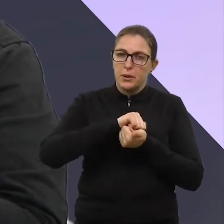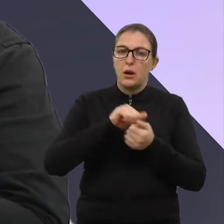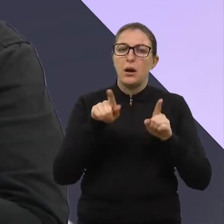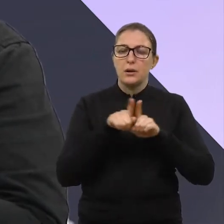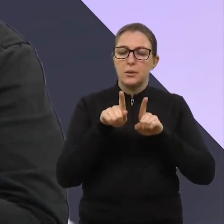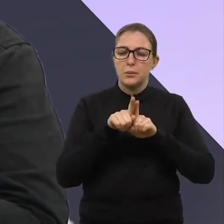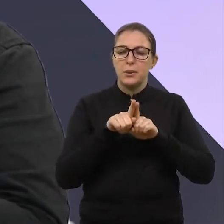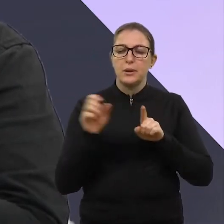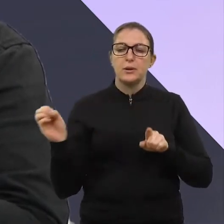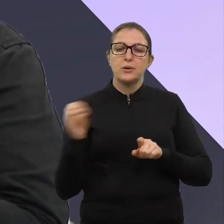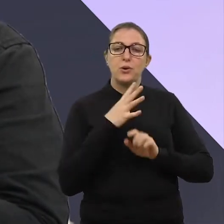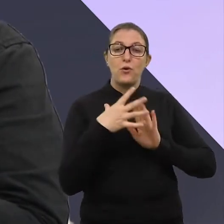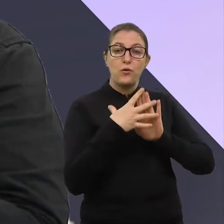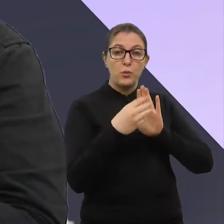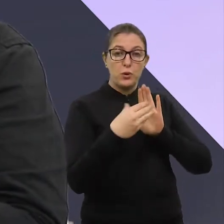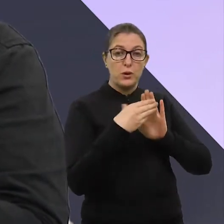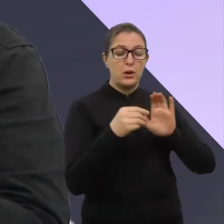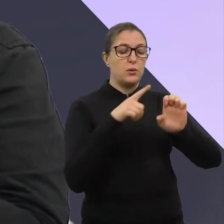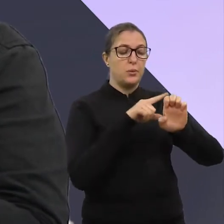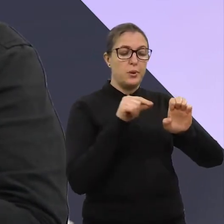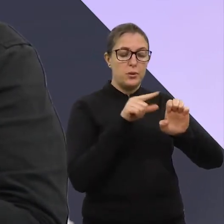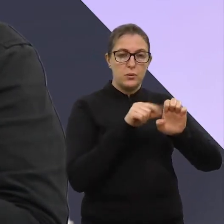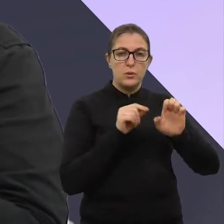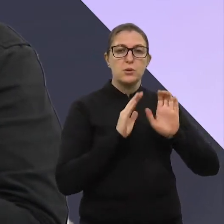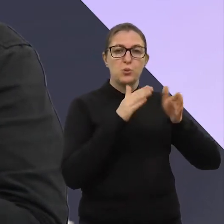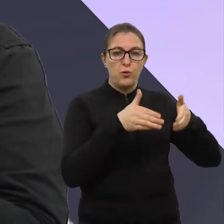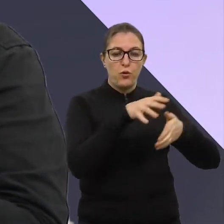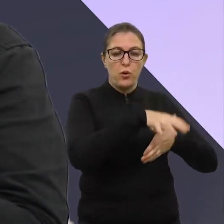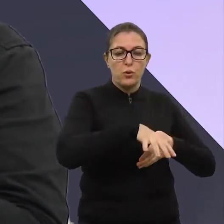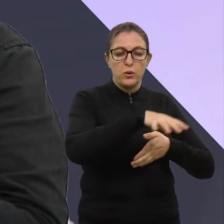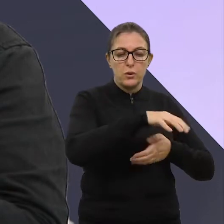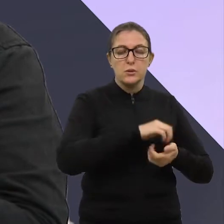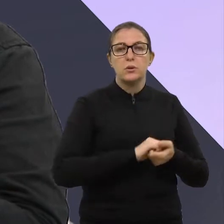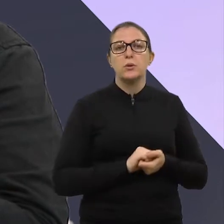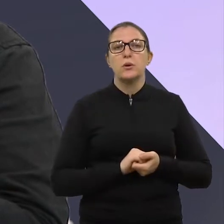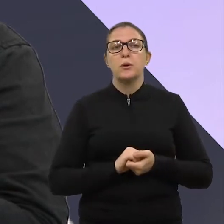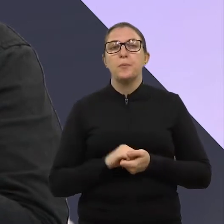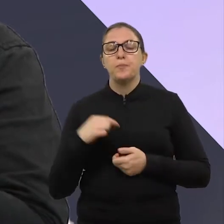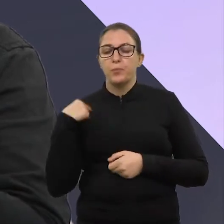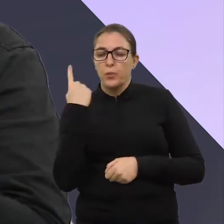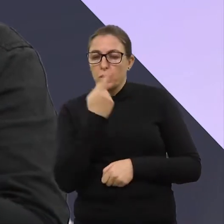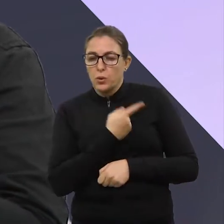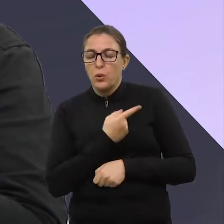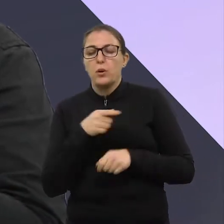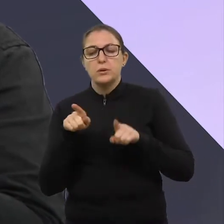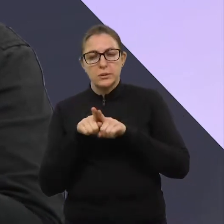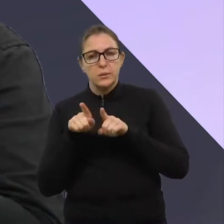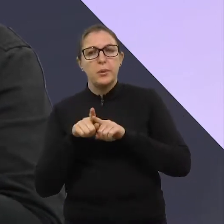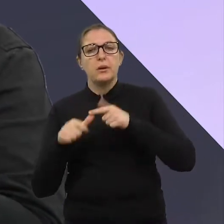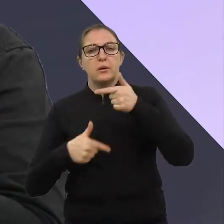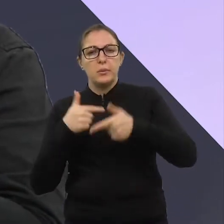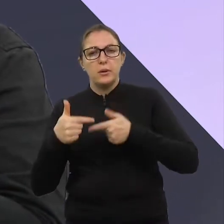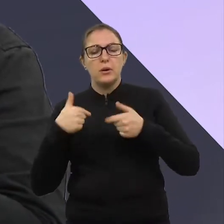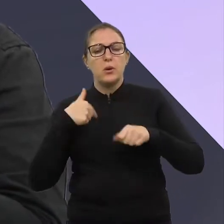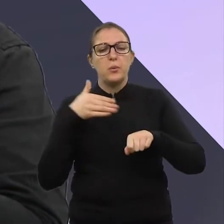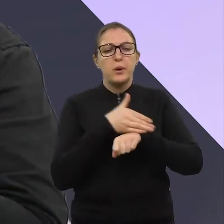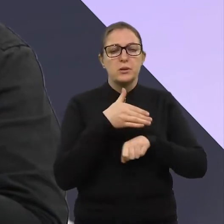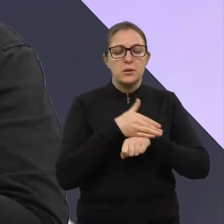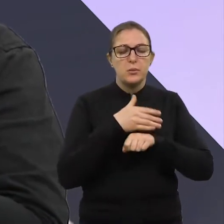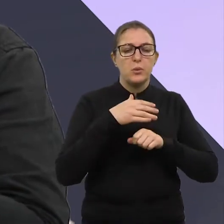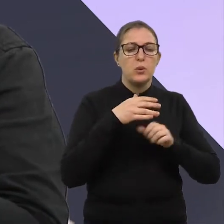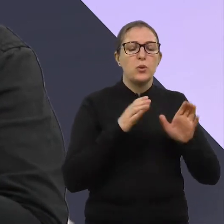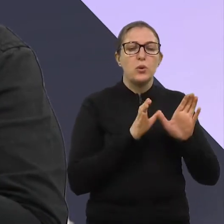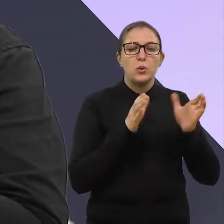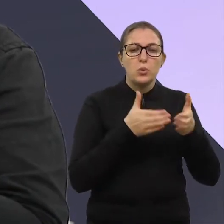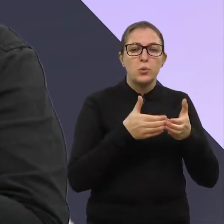empreendedorismo para esse setor, né? E nós aqui não estamos fazendo diferente, inclusive faço parte de grupos nacionais, de grupos estaduais,